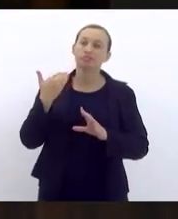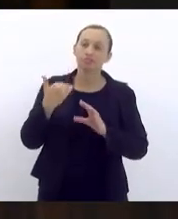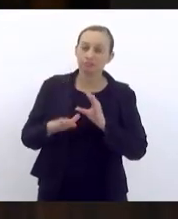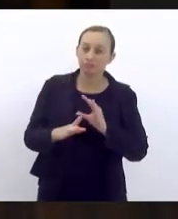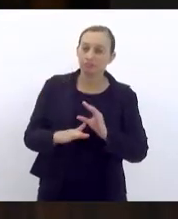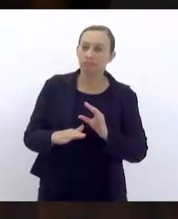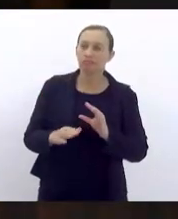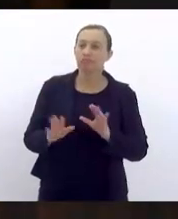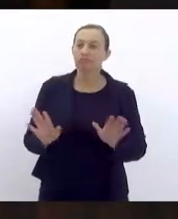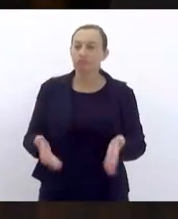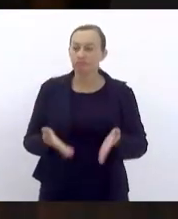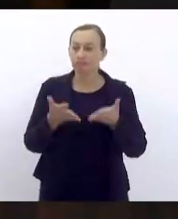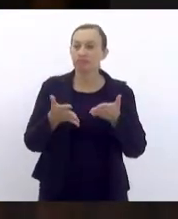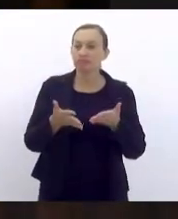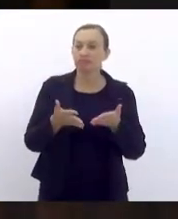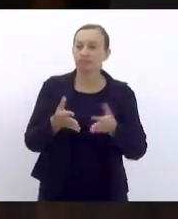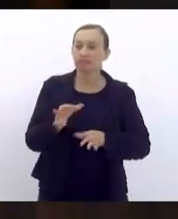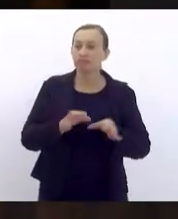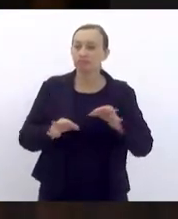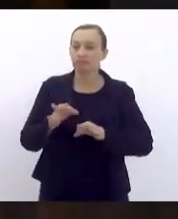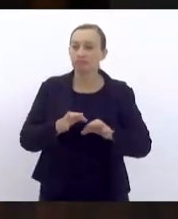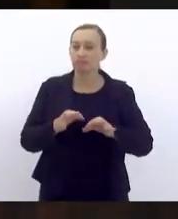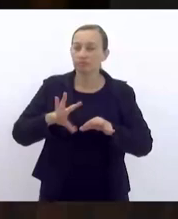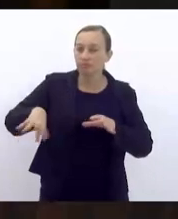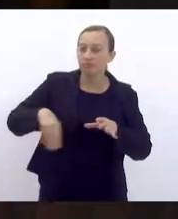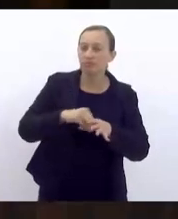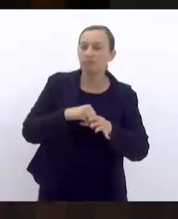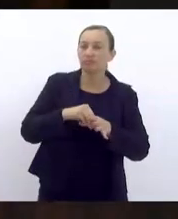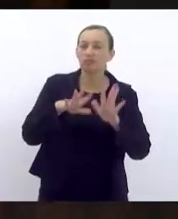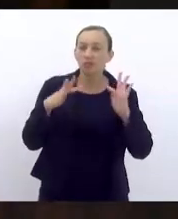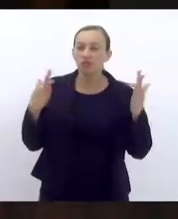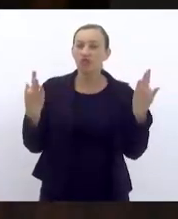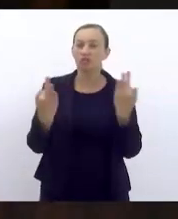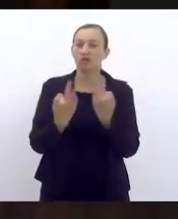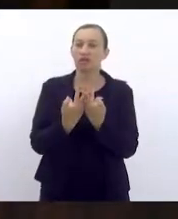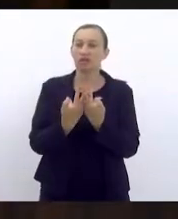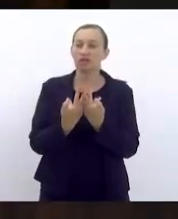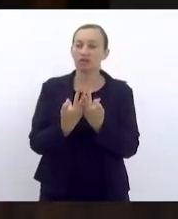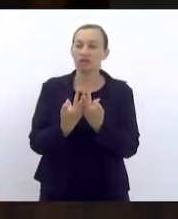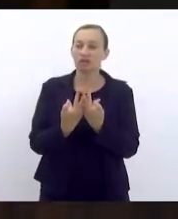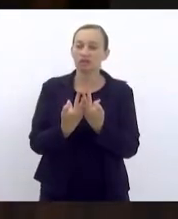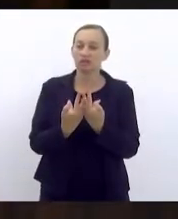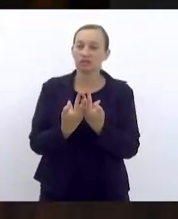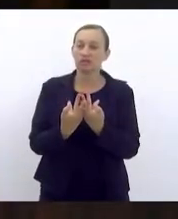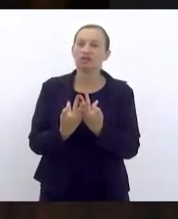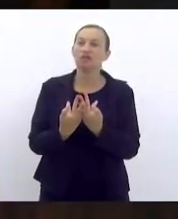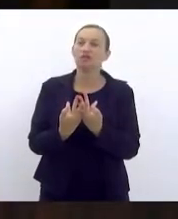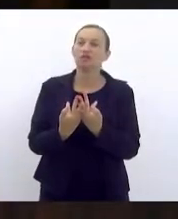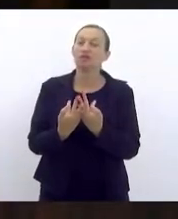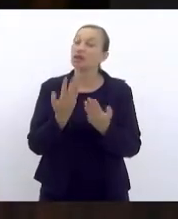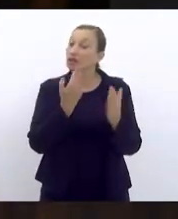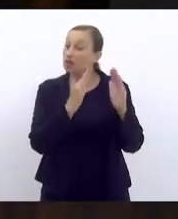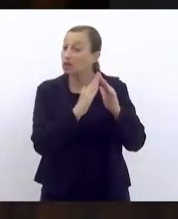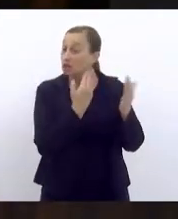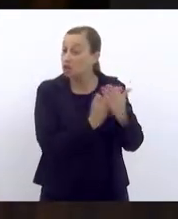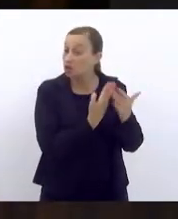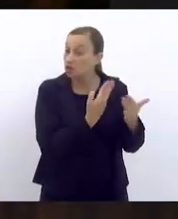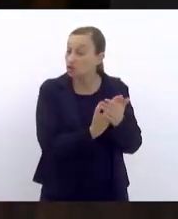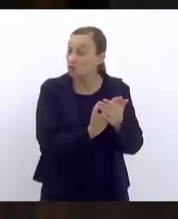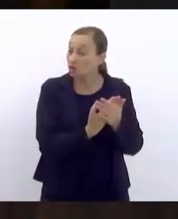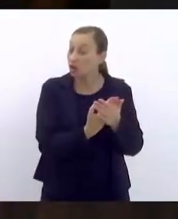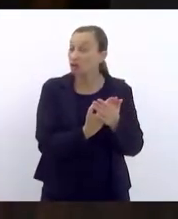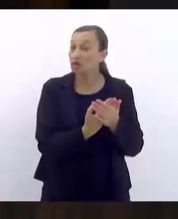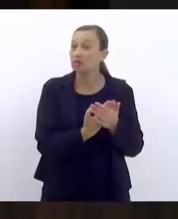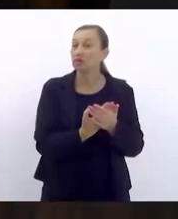programa de incentivo à interação familiar à interação família escola no âmbito da rede